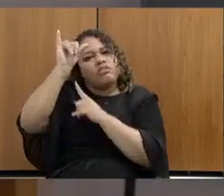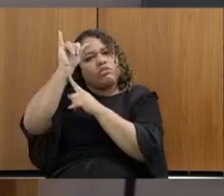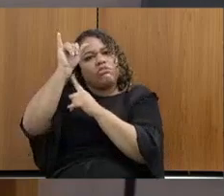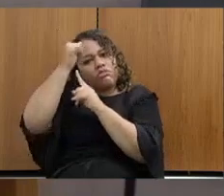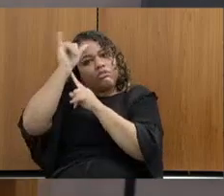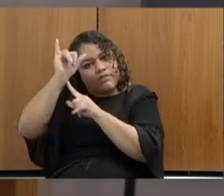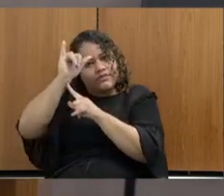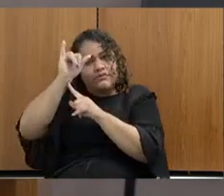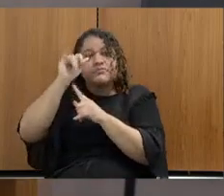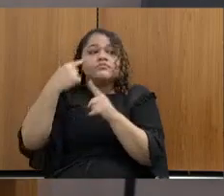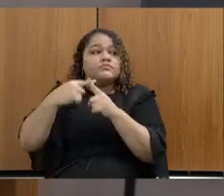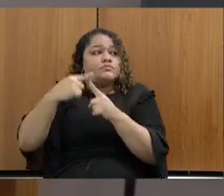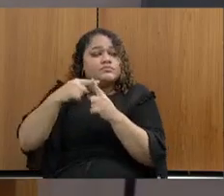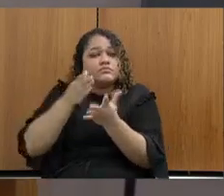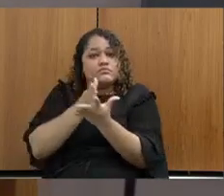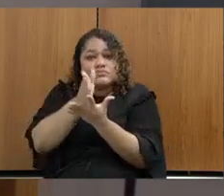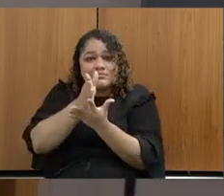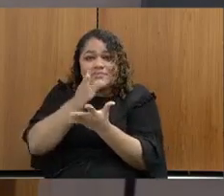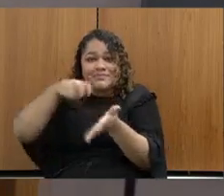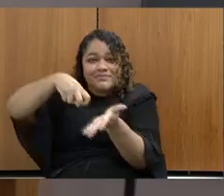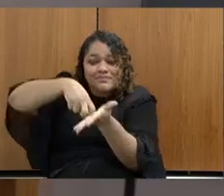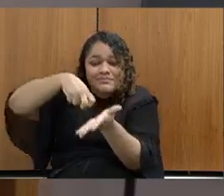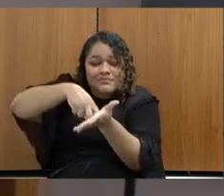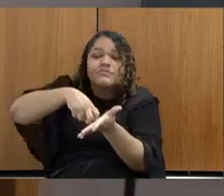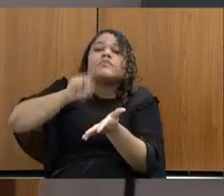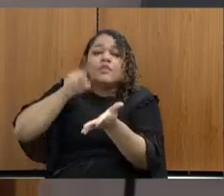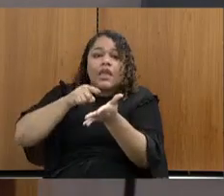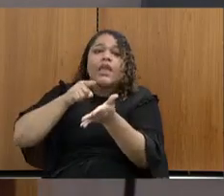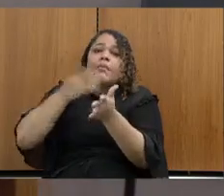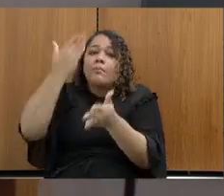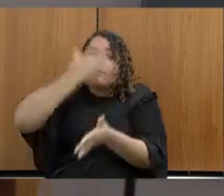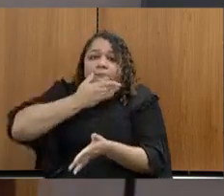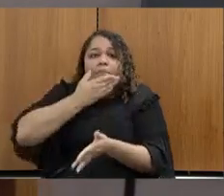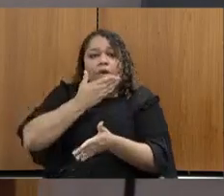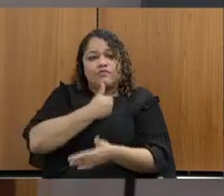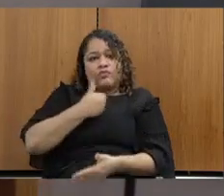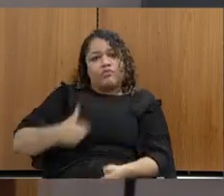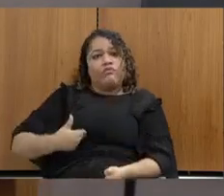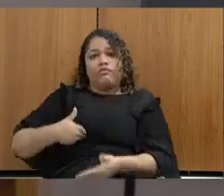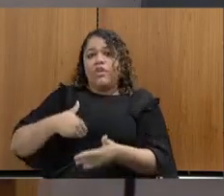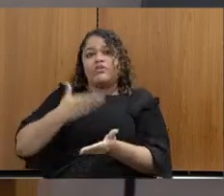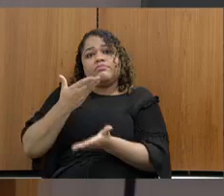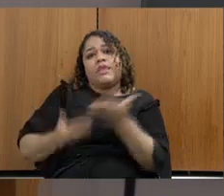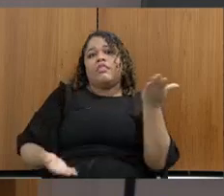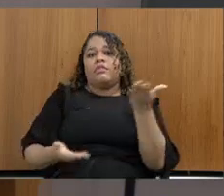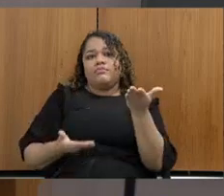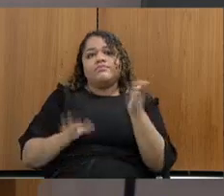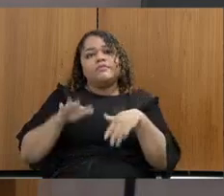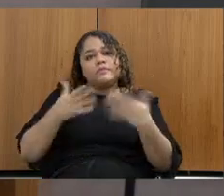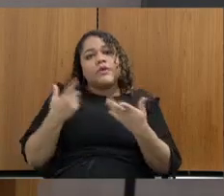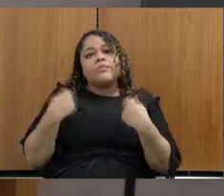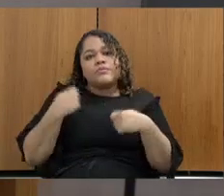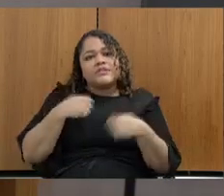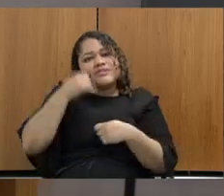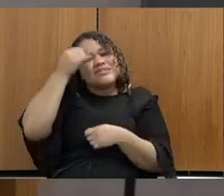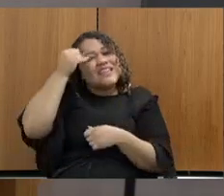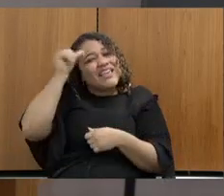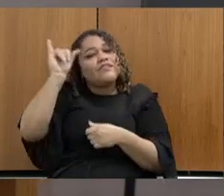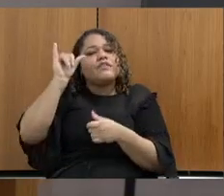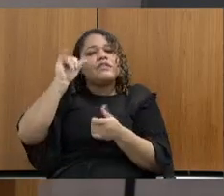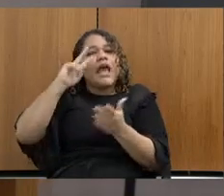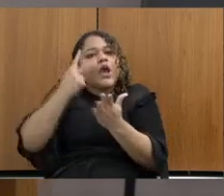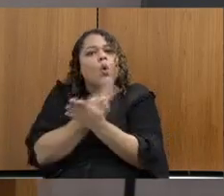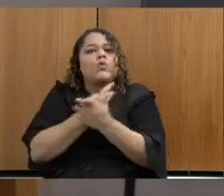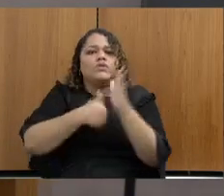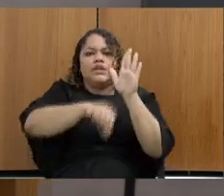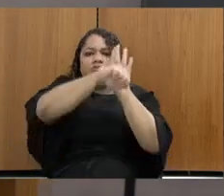isso é sinal que o Estado perdeu. Eu não tenho que me preocupar com ressocializar, eu tenho que me preocupar em não acontecer a infração penal. Então por isso que